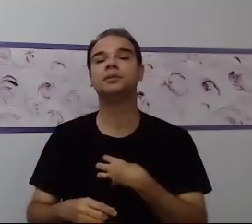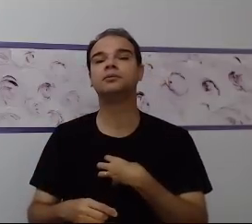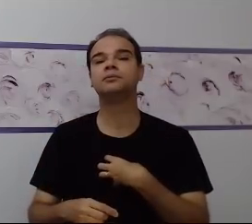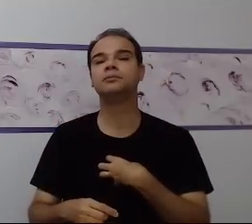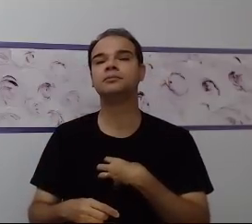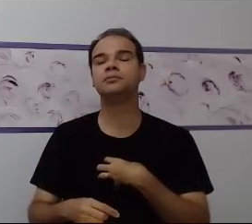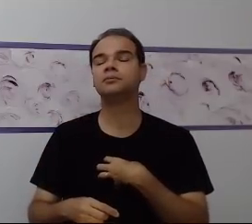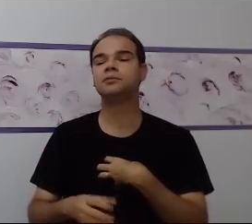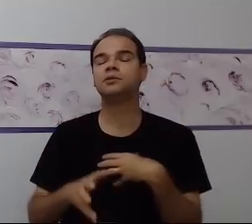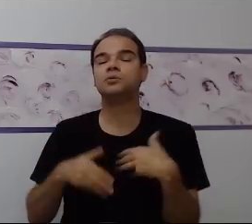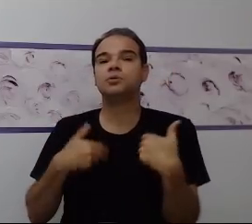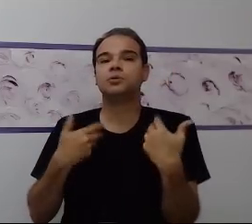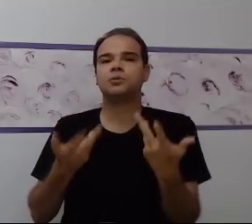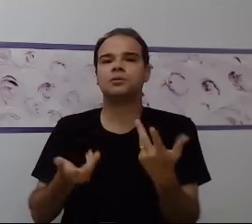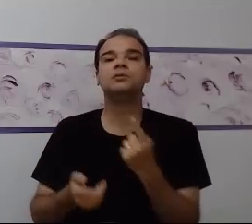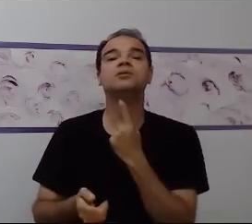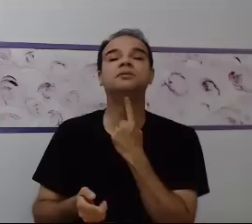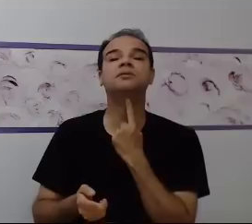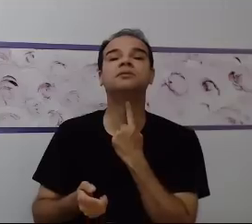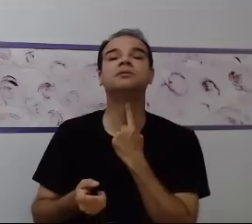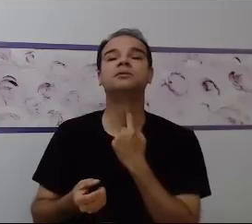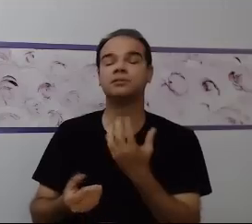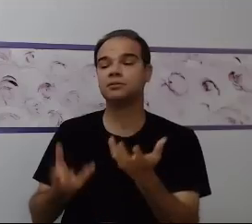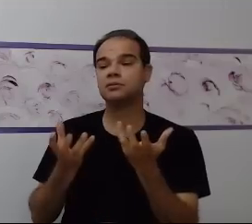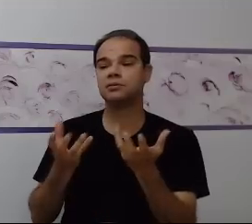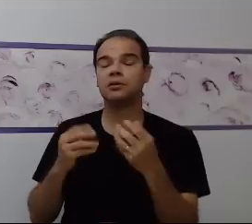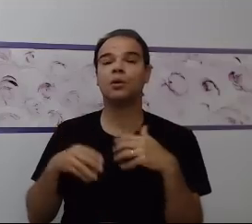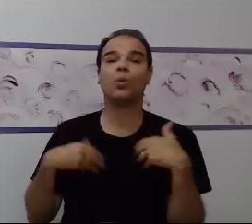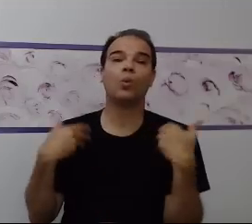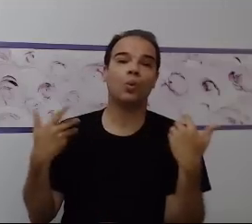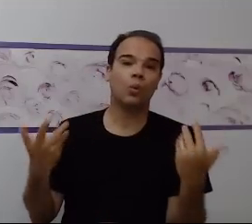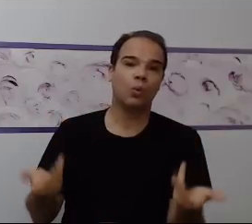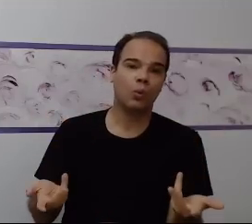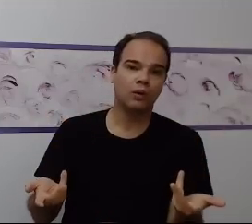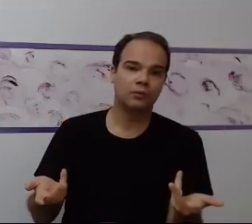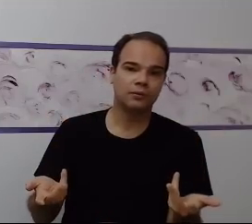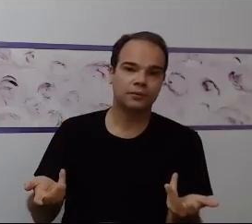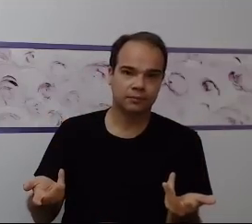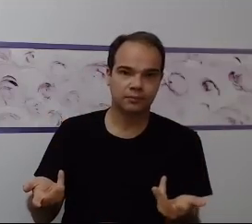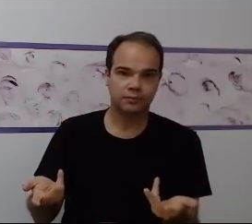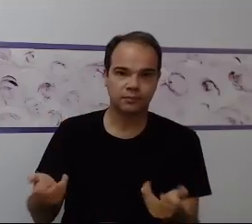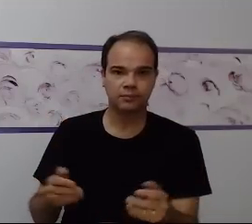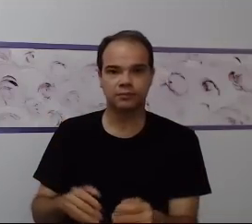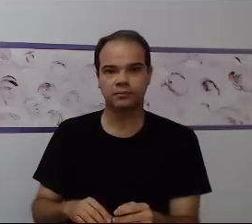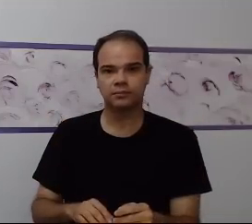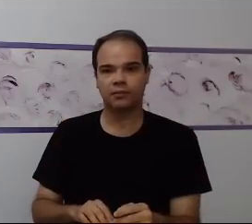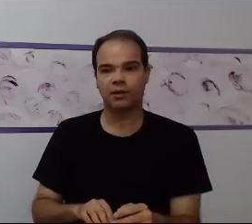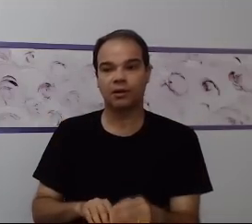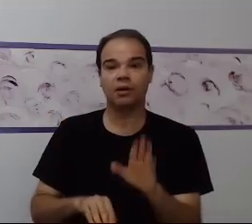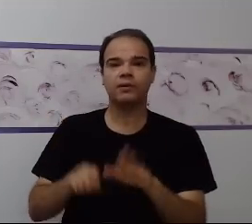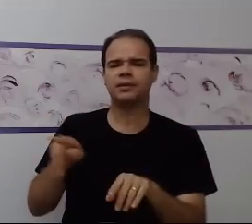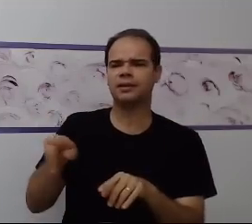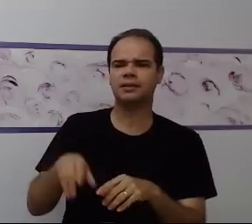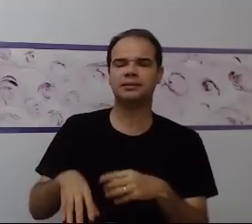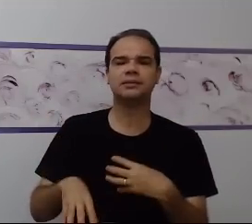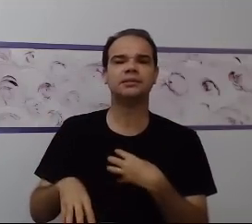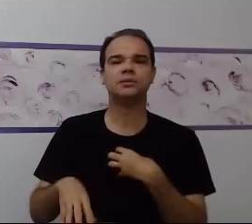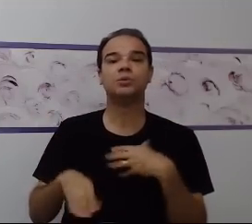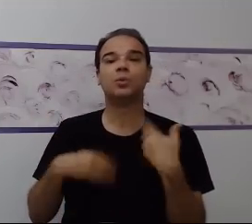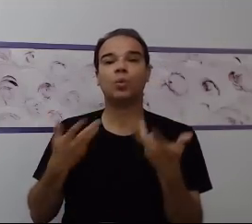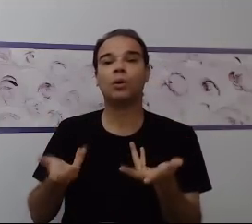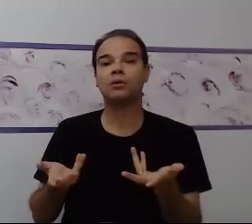intenções dela, de que maneira ela passa para esse mediador, ela passa para o professor aquilo que ela está querendo ou